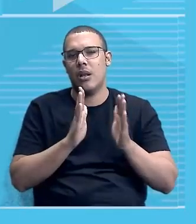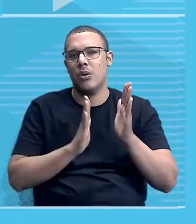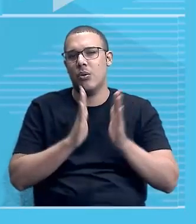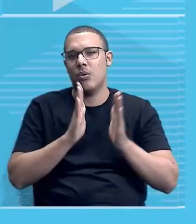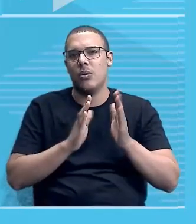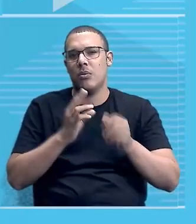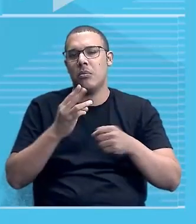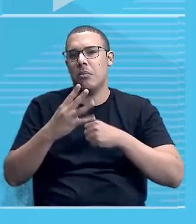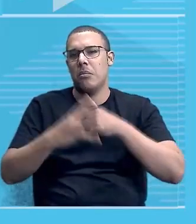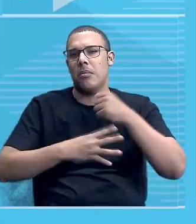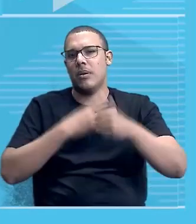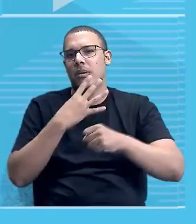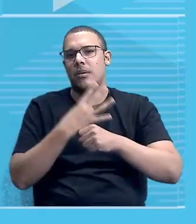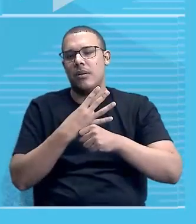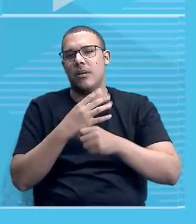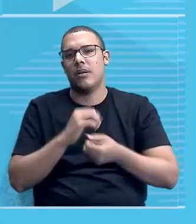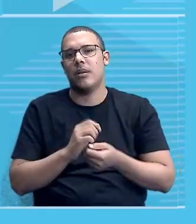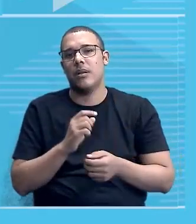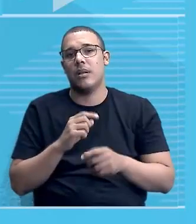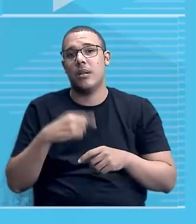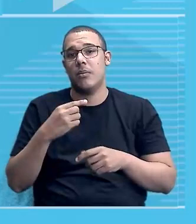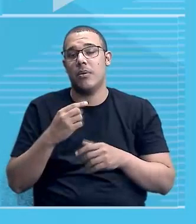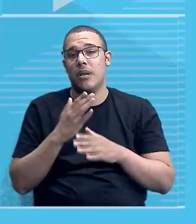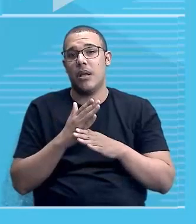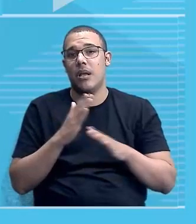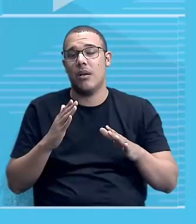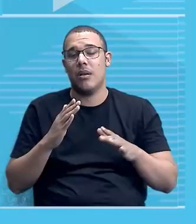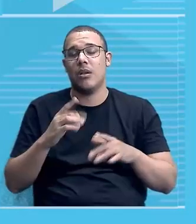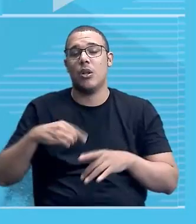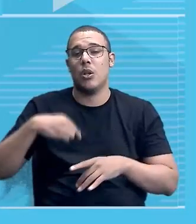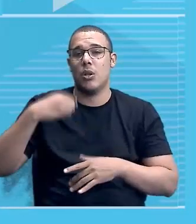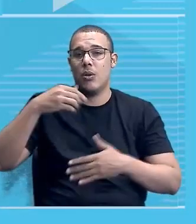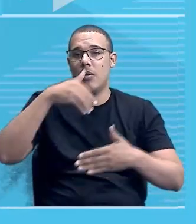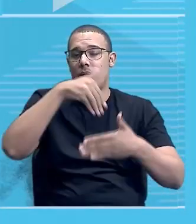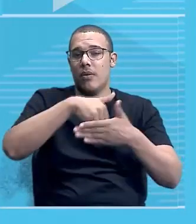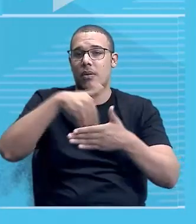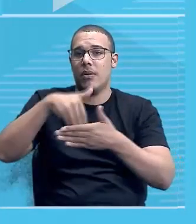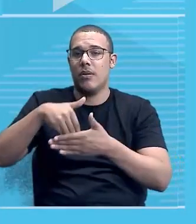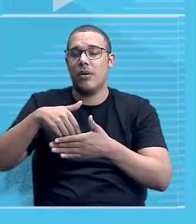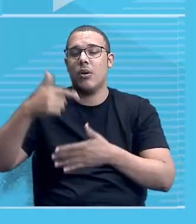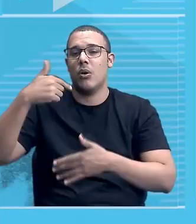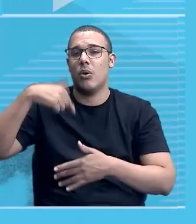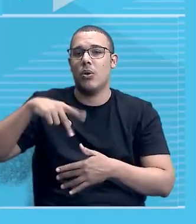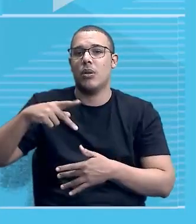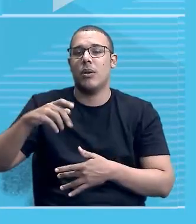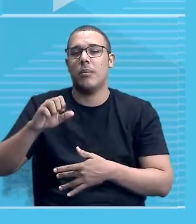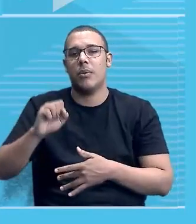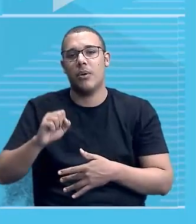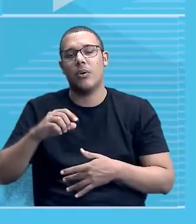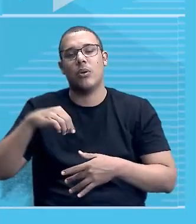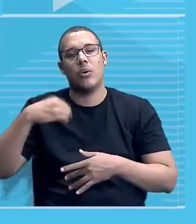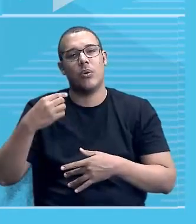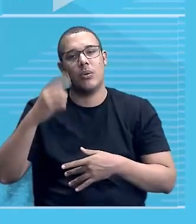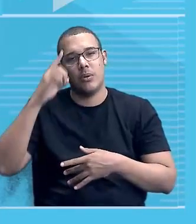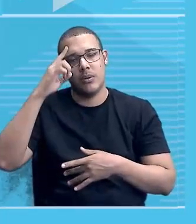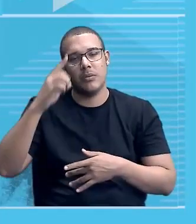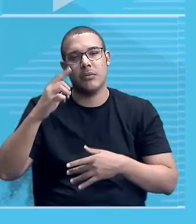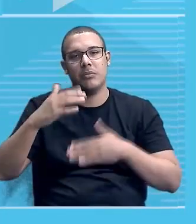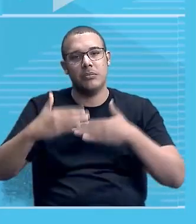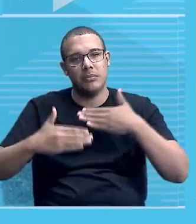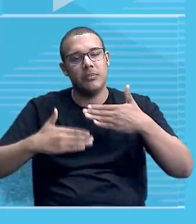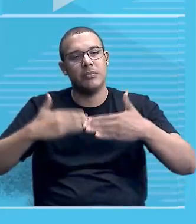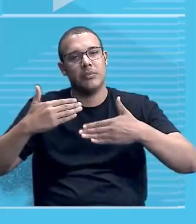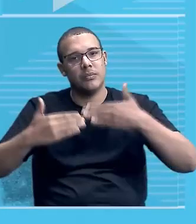É o mandato dele. Terminou o mandato, novas eleições, outra posse, outro mandato, e aí, sucessivamente,